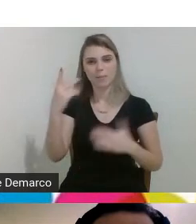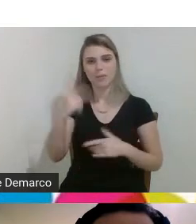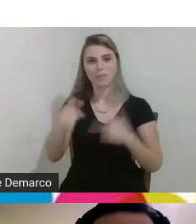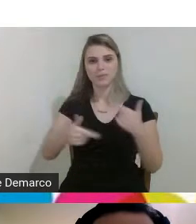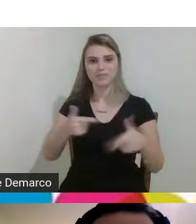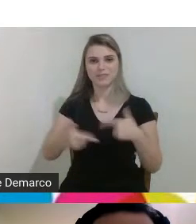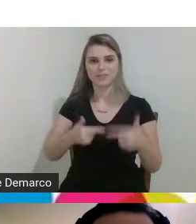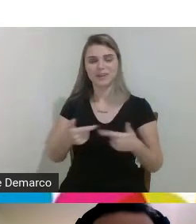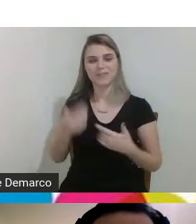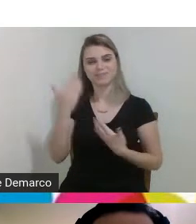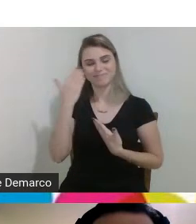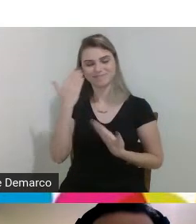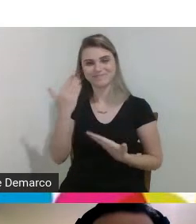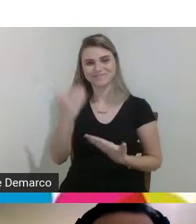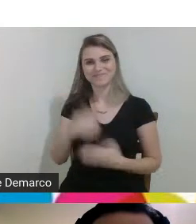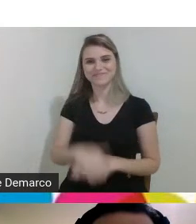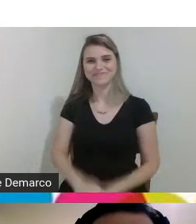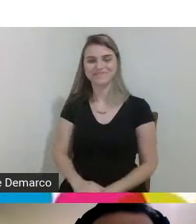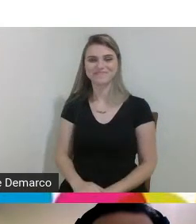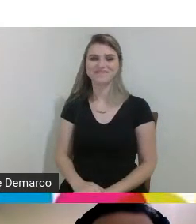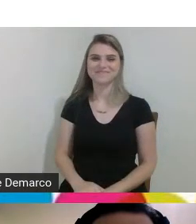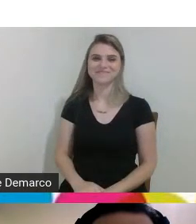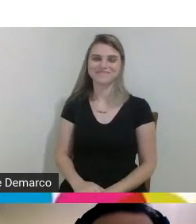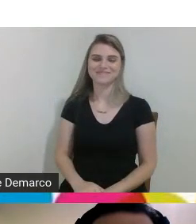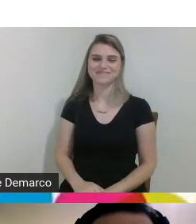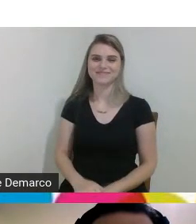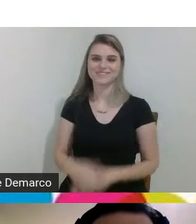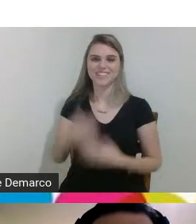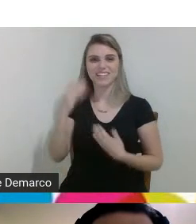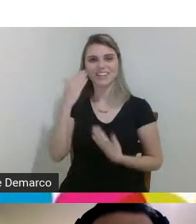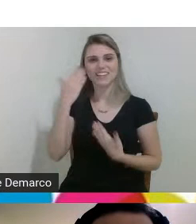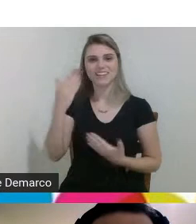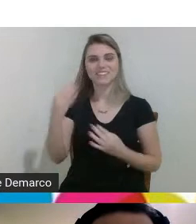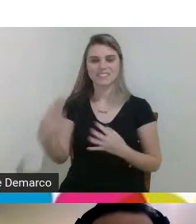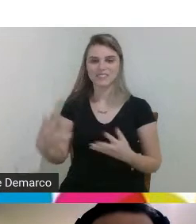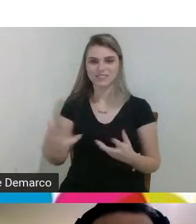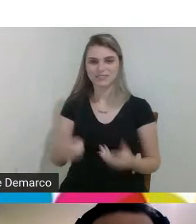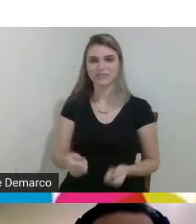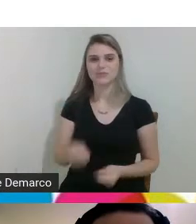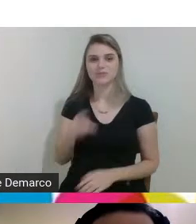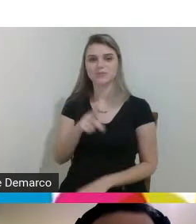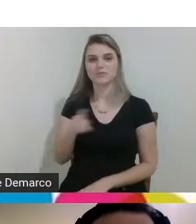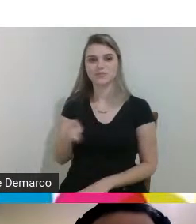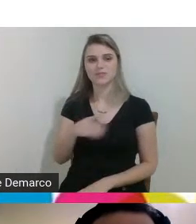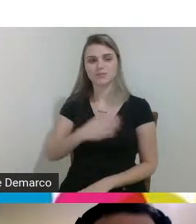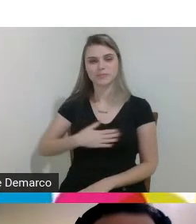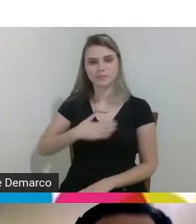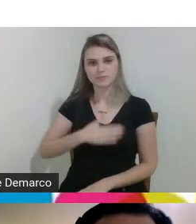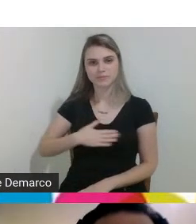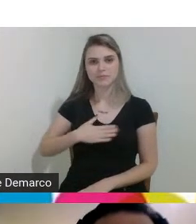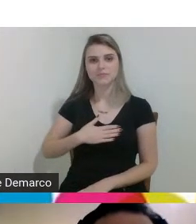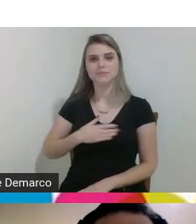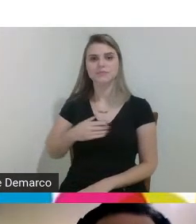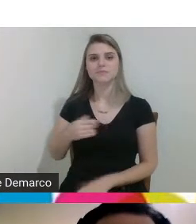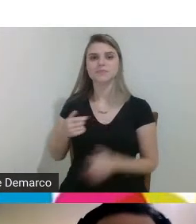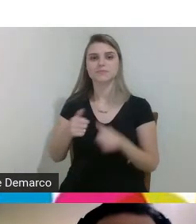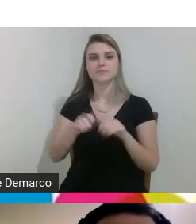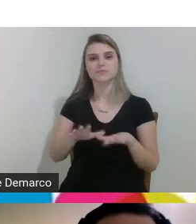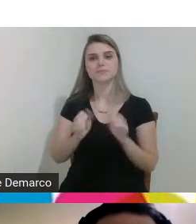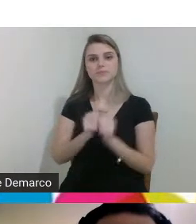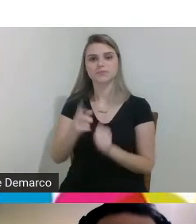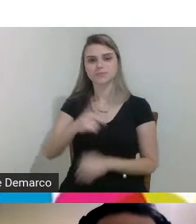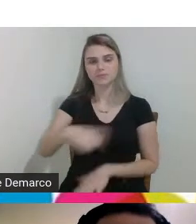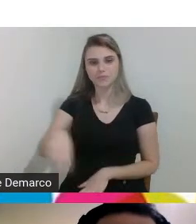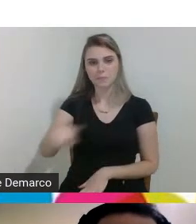tá bom agradeço então a todos professores foi um prazer estar aqui com vocês foi um